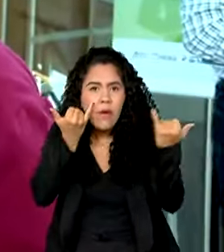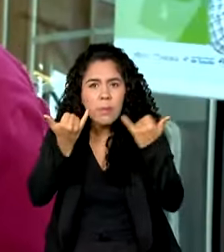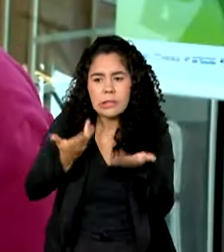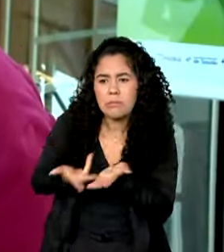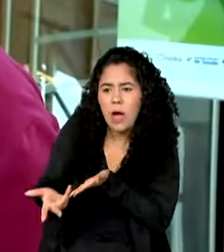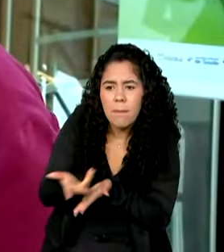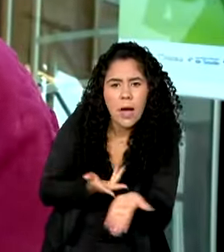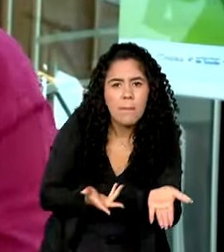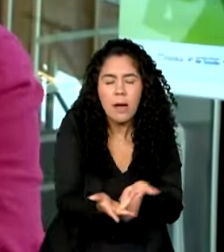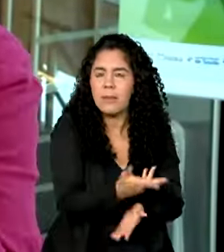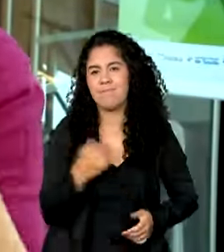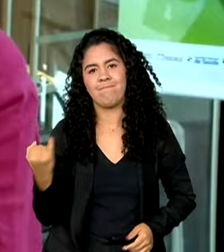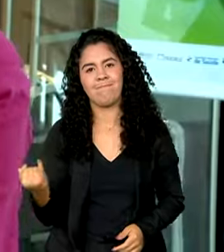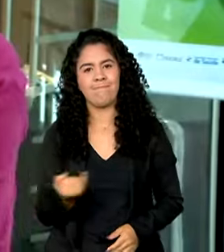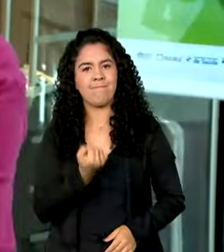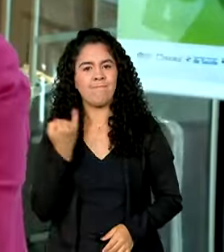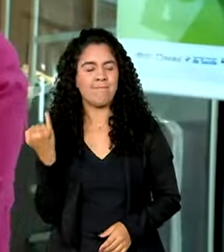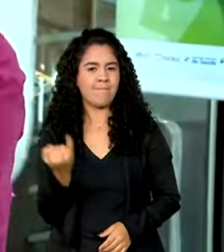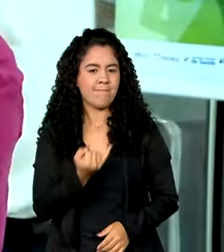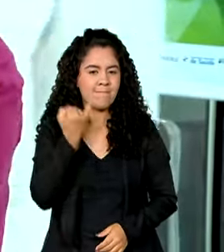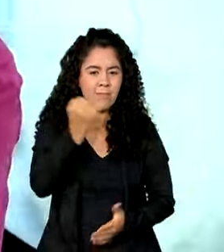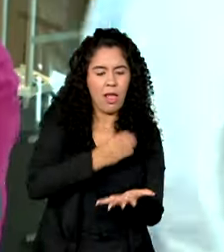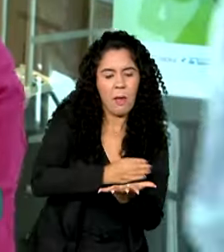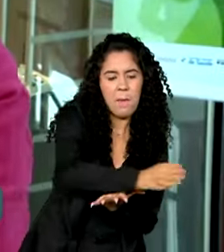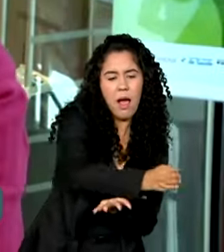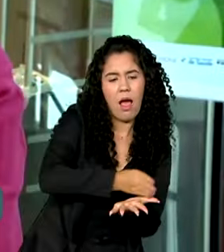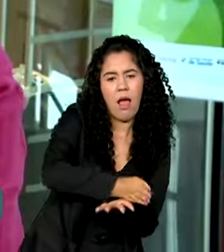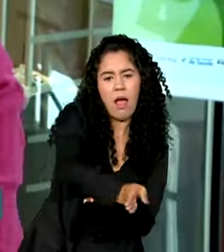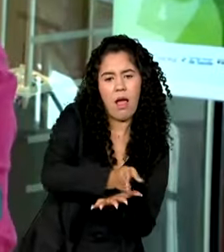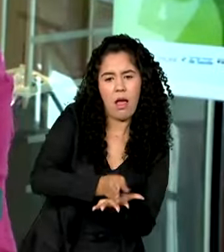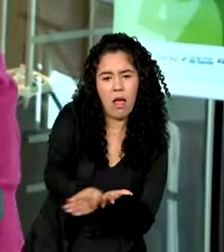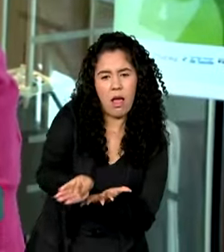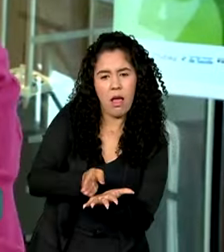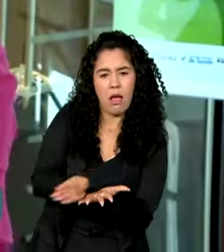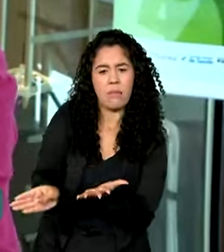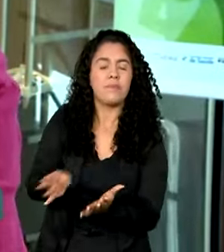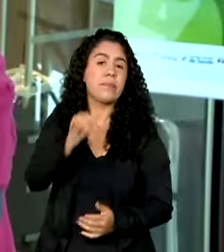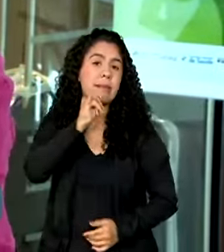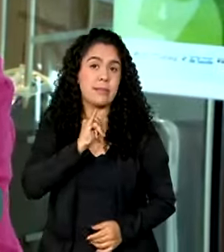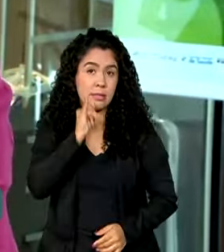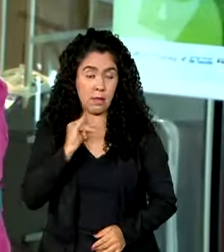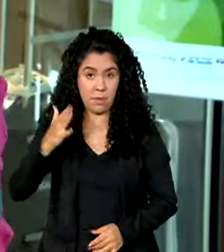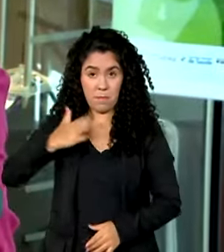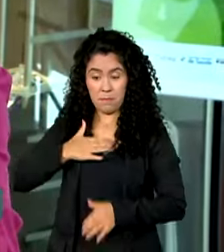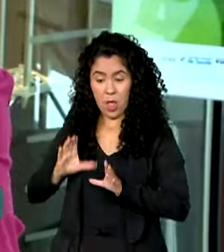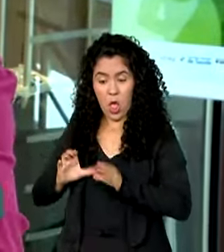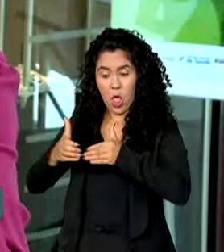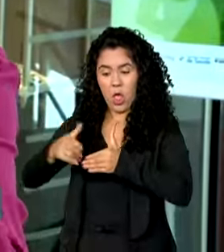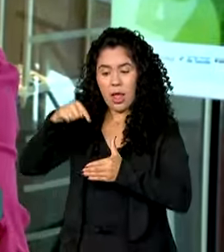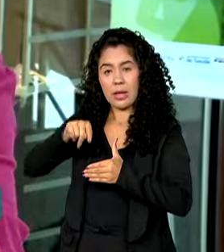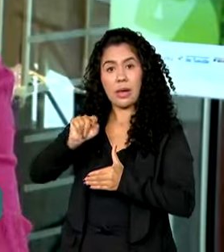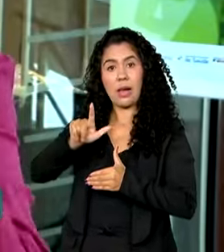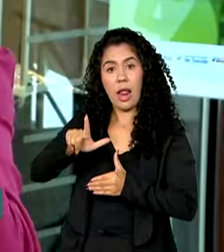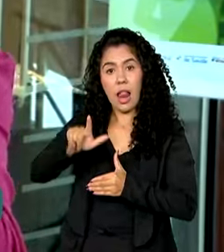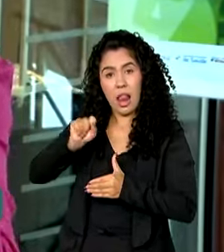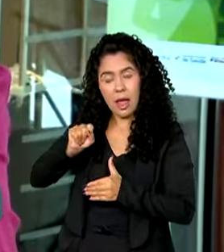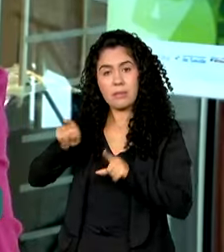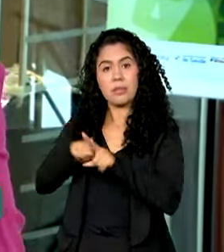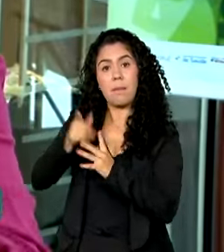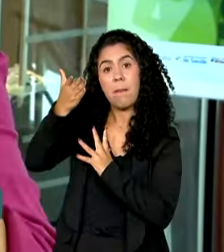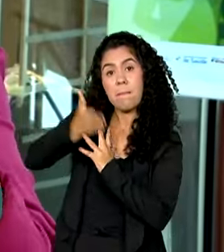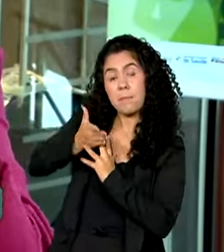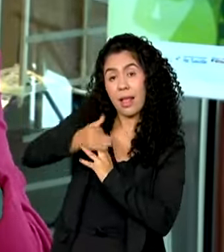importantíssima, dos vários segmentos, né? Por exemplo, a nossa rede é uma rede de lésbicas e bissexuais